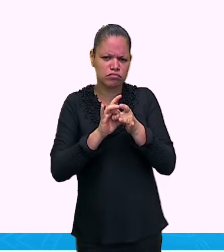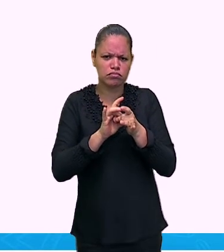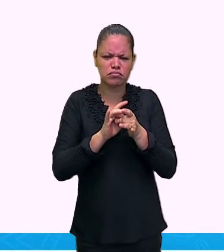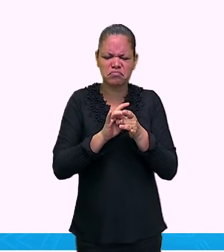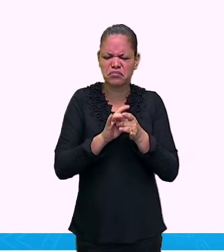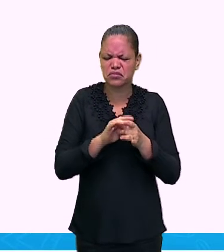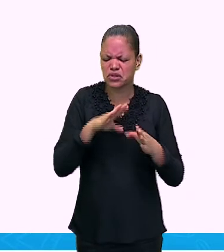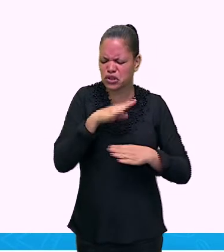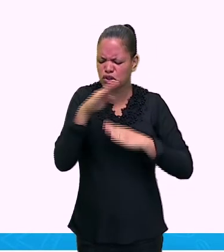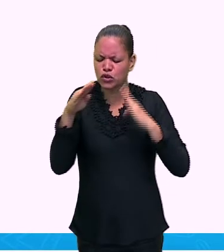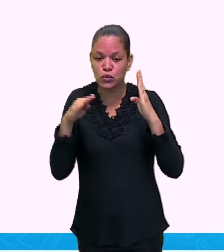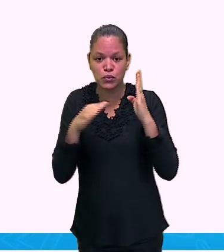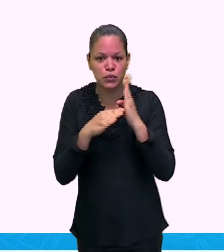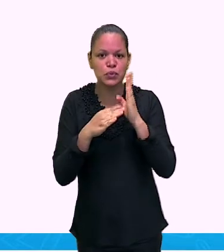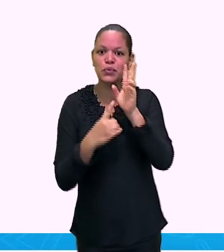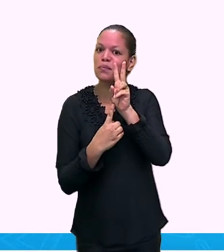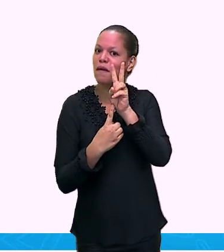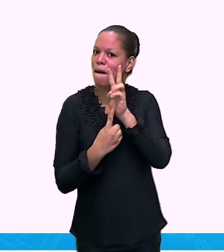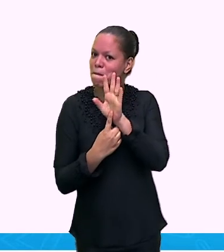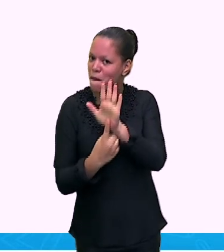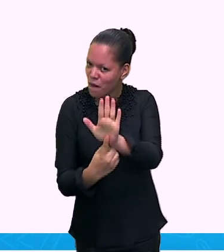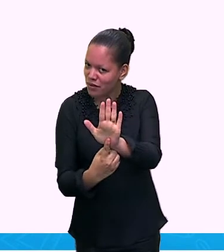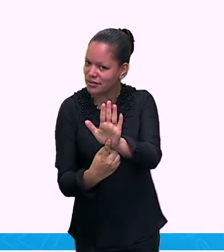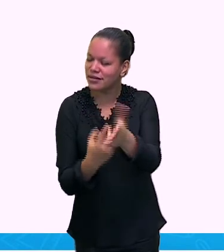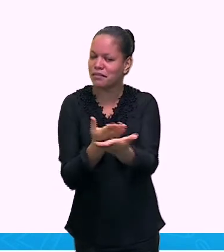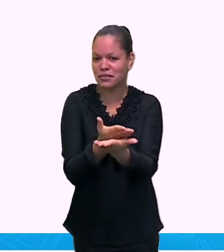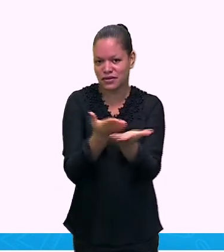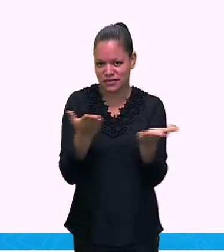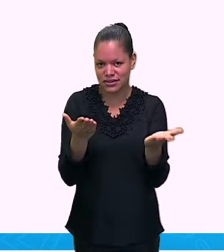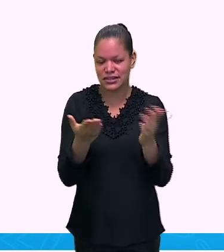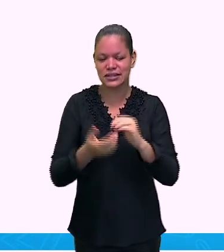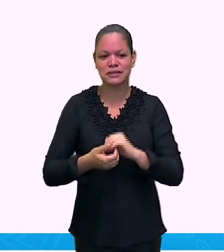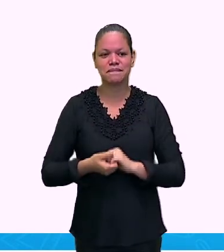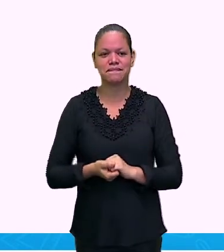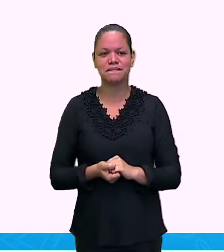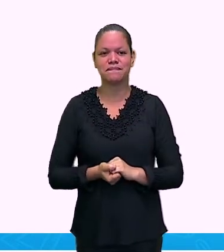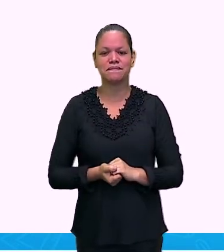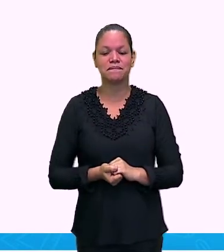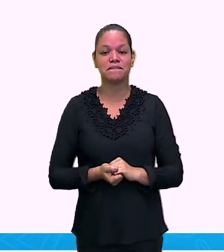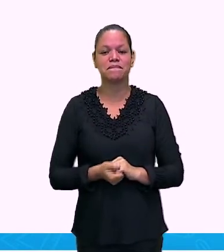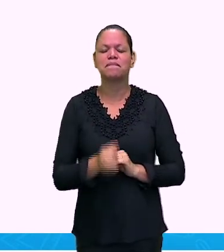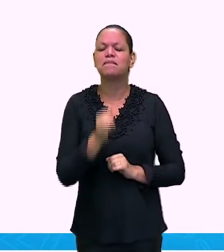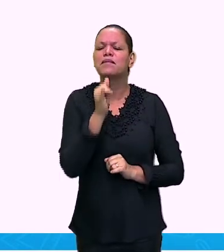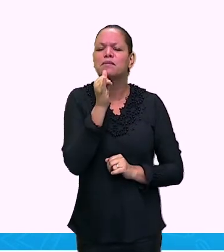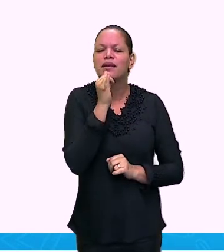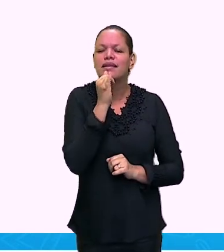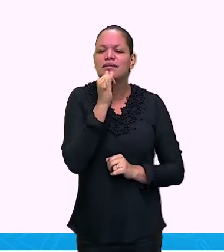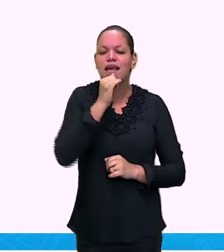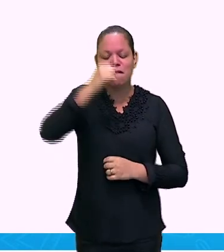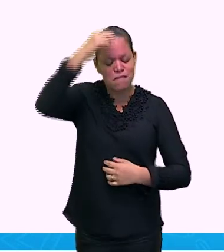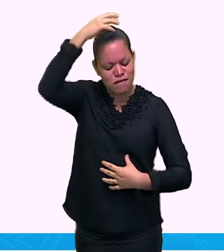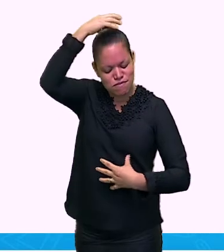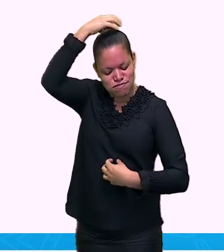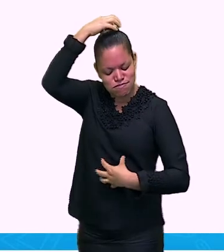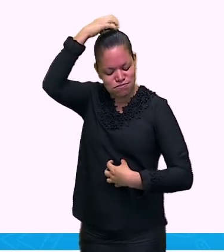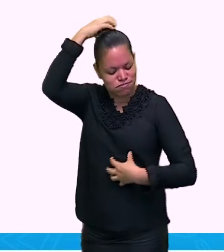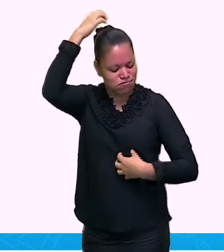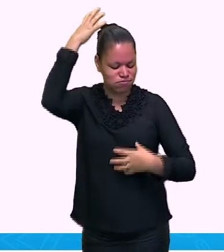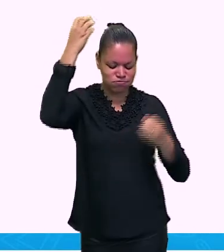tanta coisa boa, que a gente vai aprendendo com o tempo. O banho. O banho